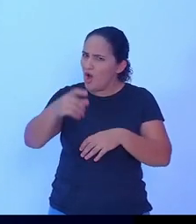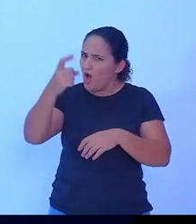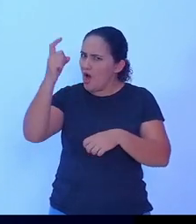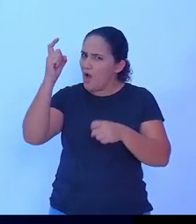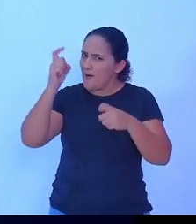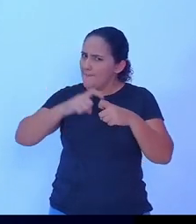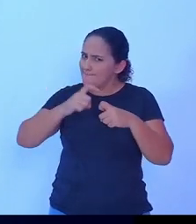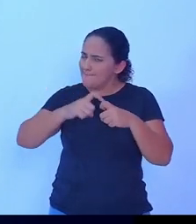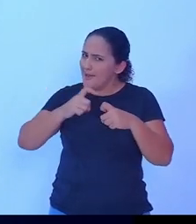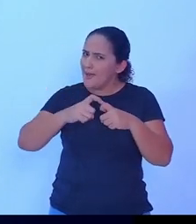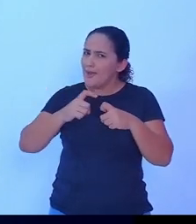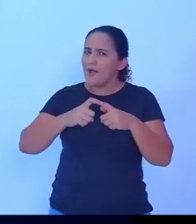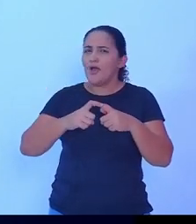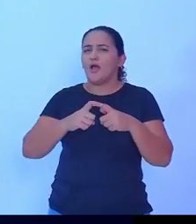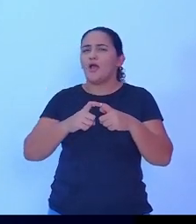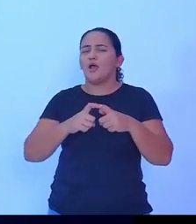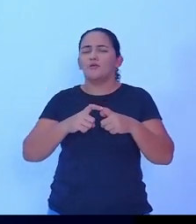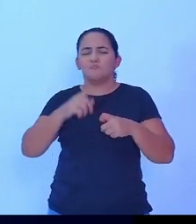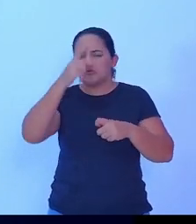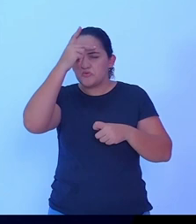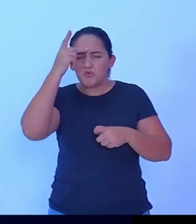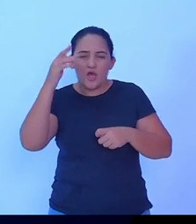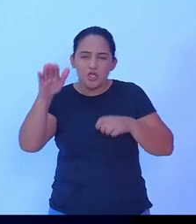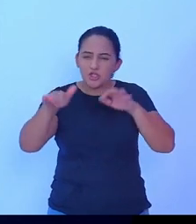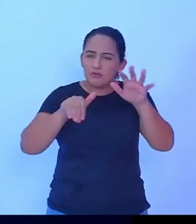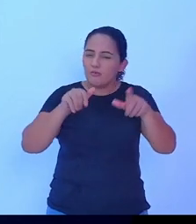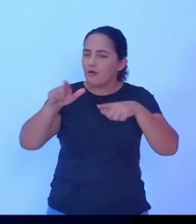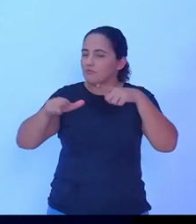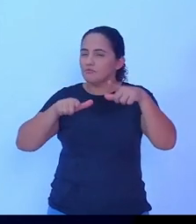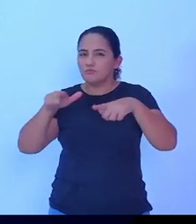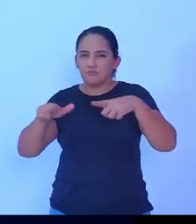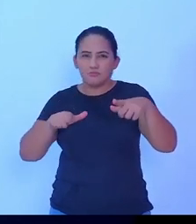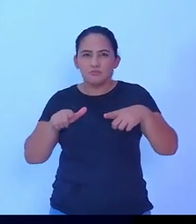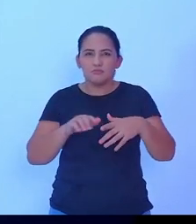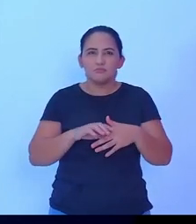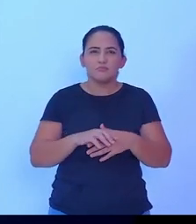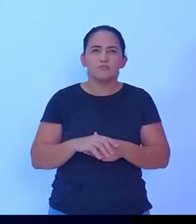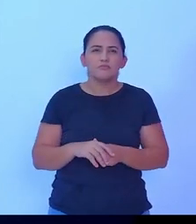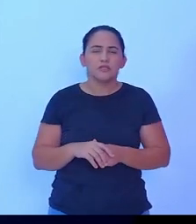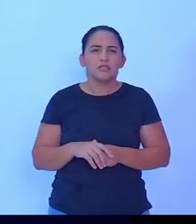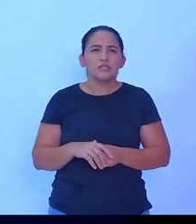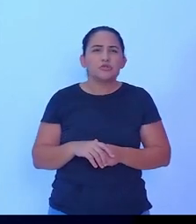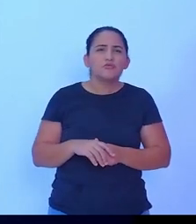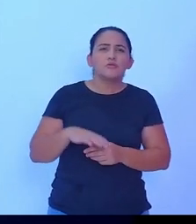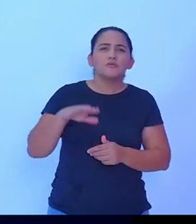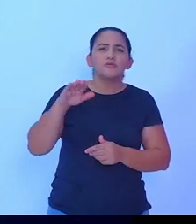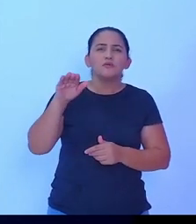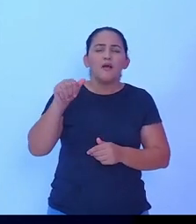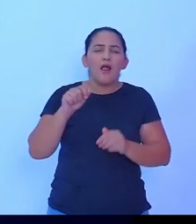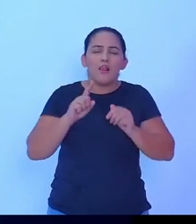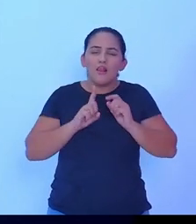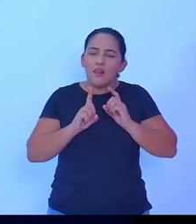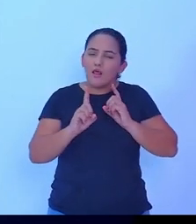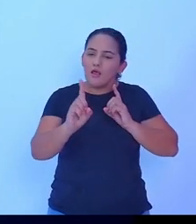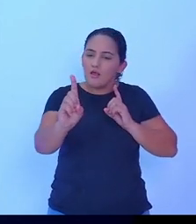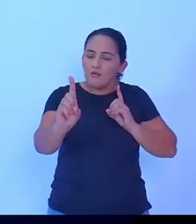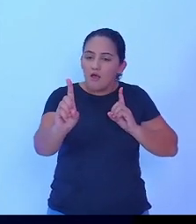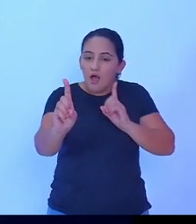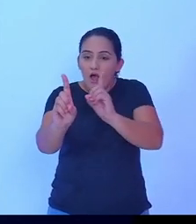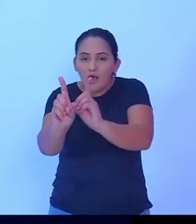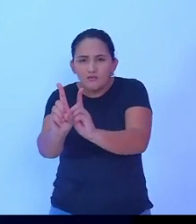funcionários para que possa realmente trazer um atendimento mais